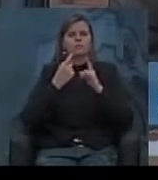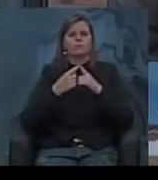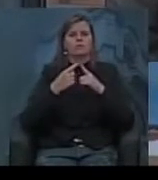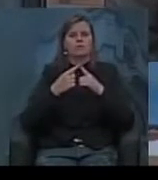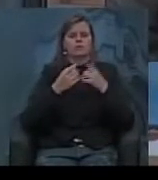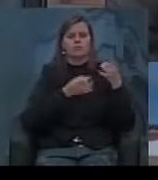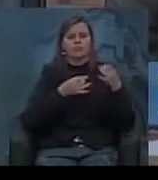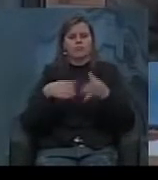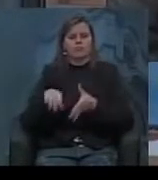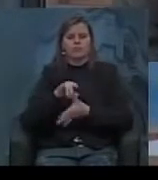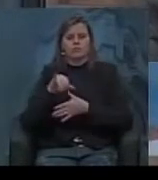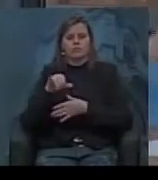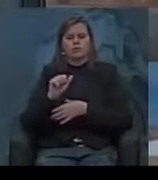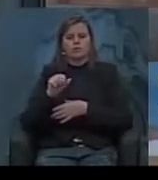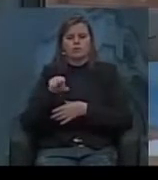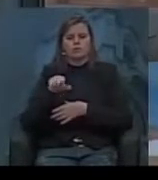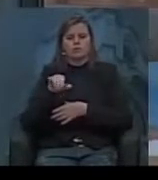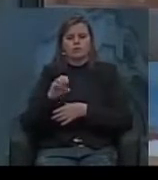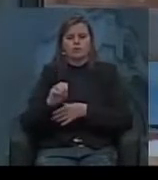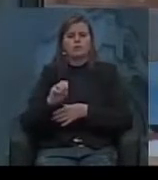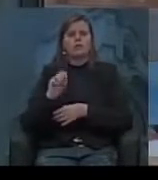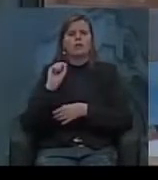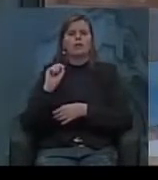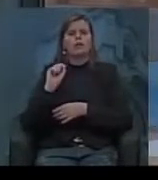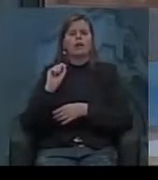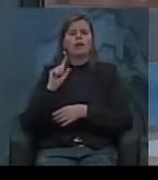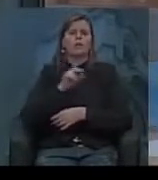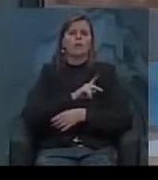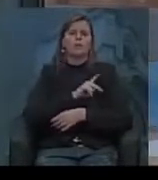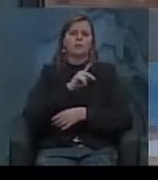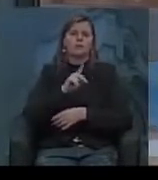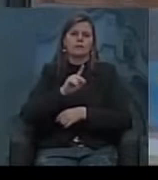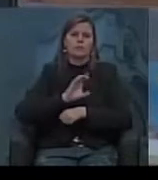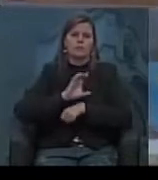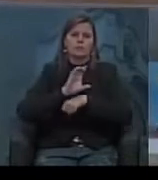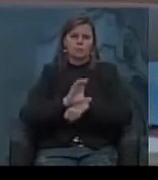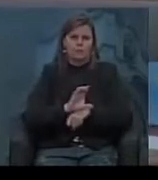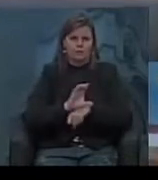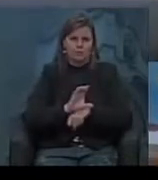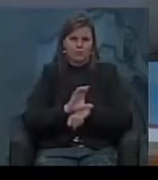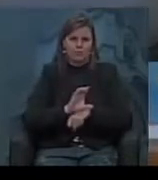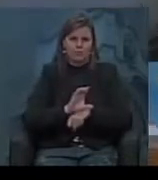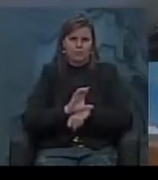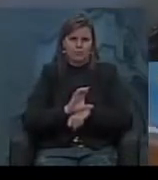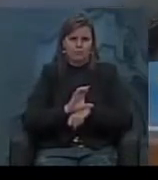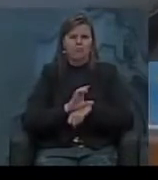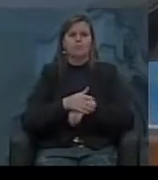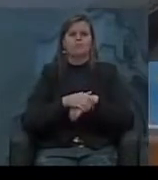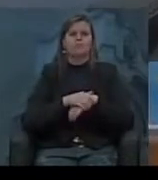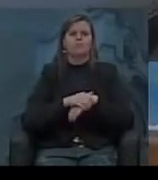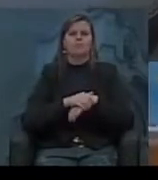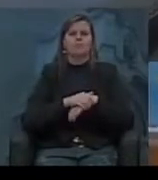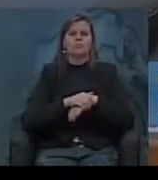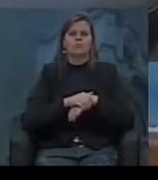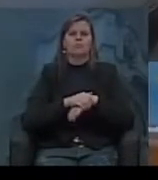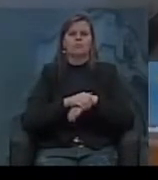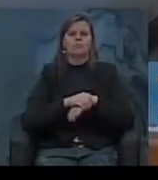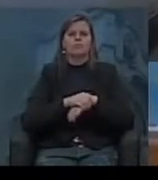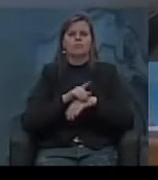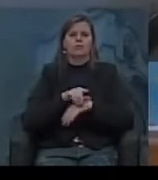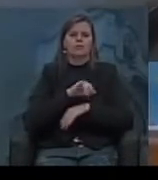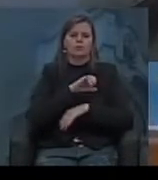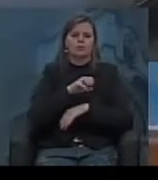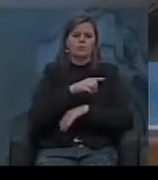Jânio Quadros, e quem vai ser o presidente constitucional, pelo menos a Constituição visava assim, que é o quê?